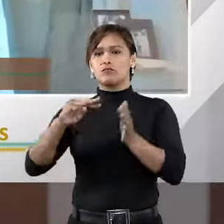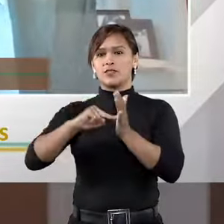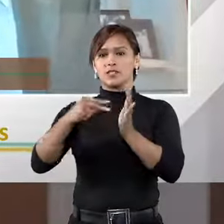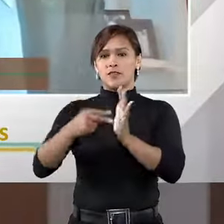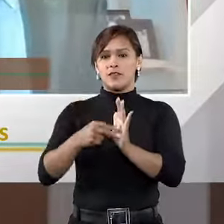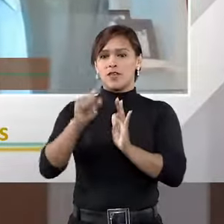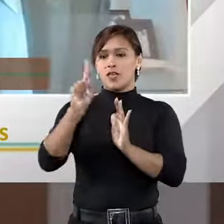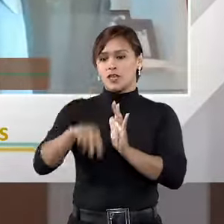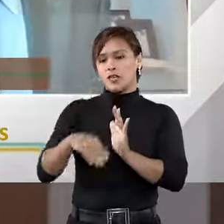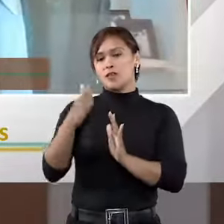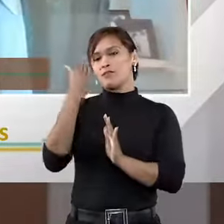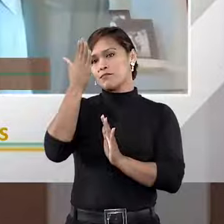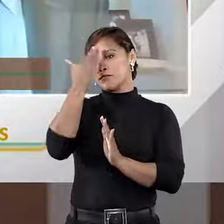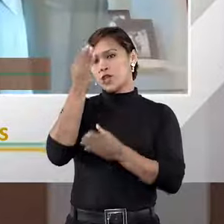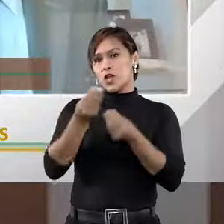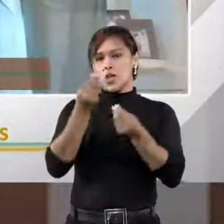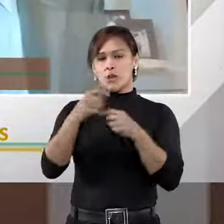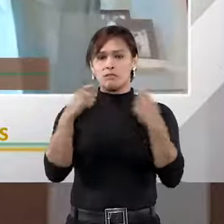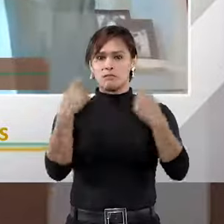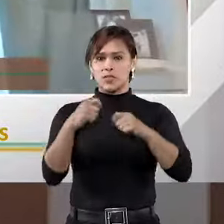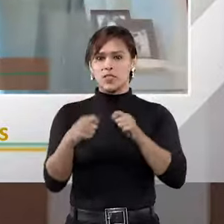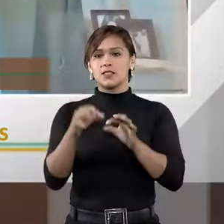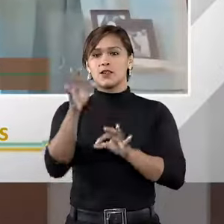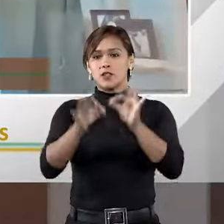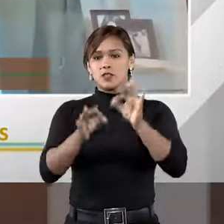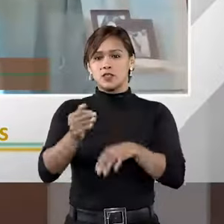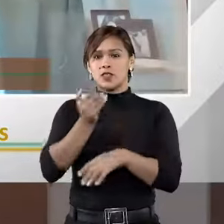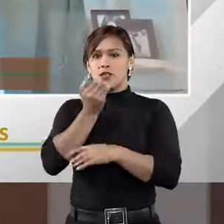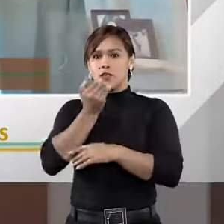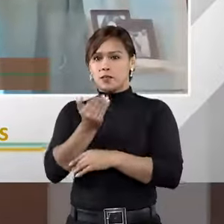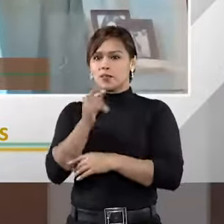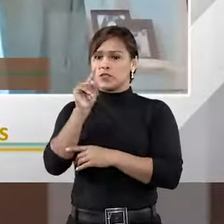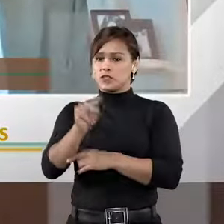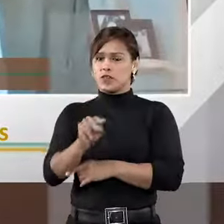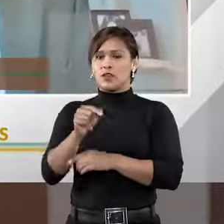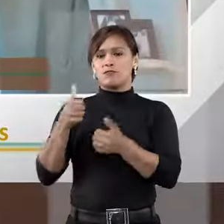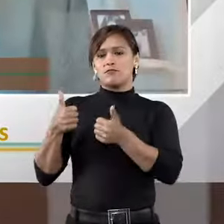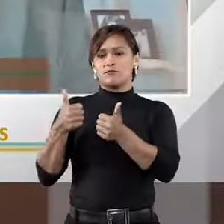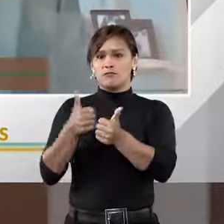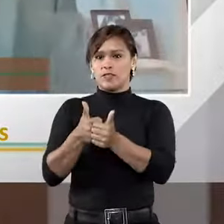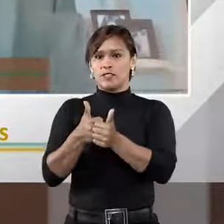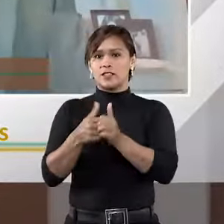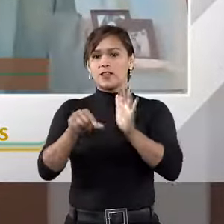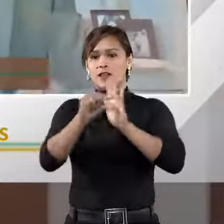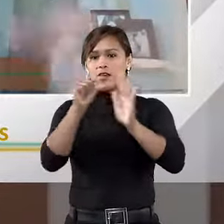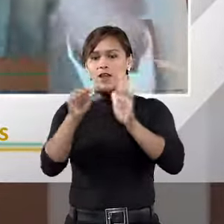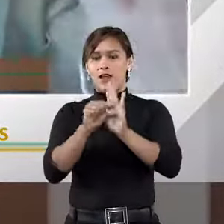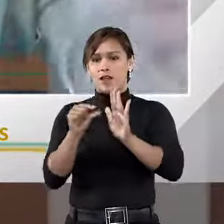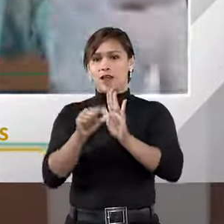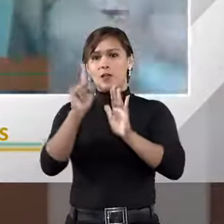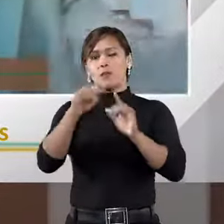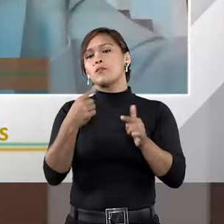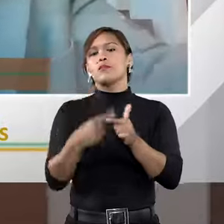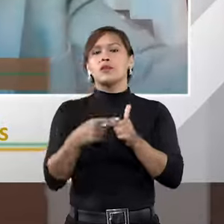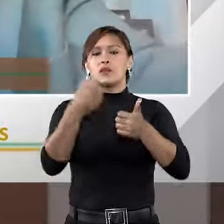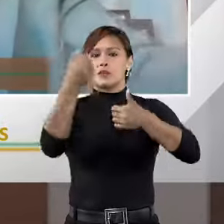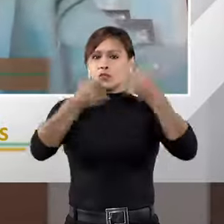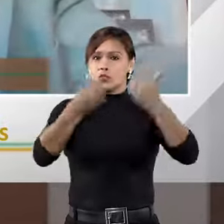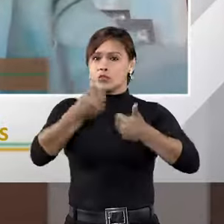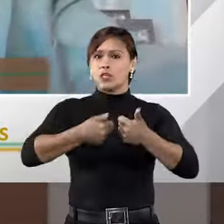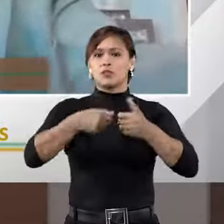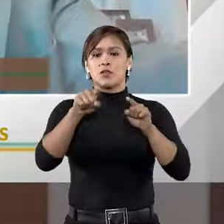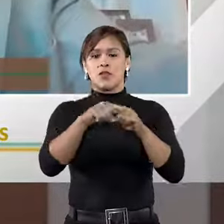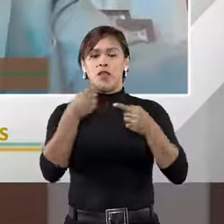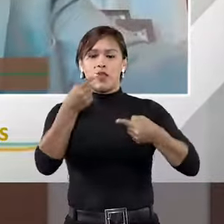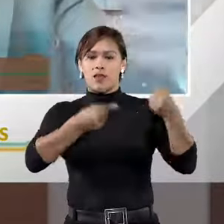sem quando precisar de se recorrer ao judiciário vai se seguir a cláusula de eleição de foro. Porque, como já ficou bem claro aqui